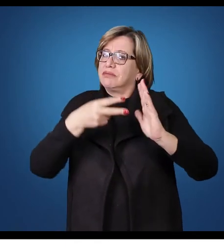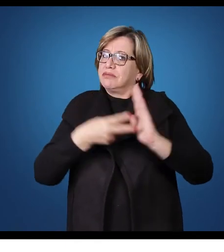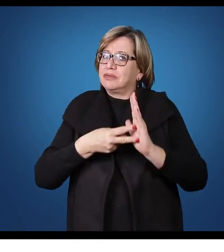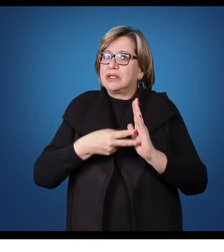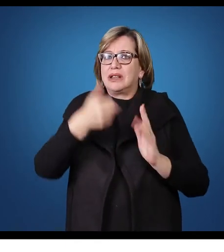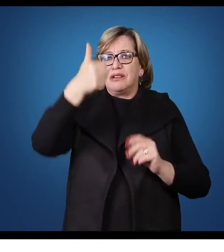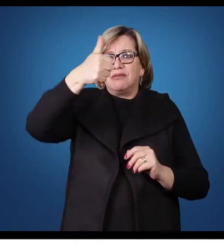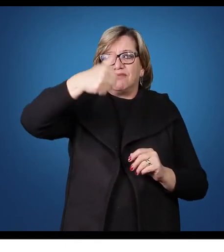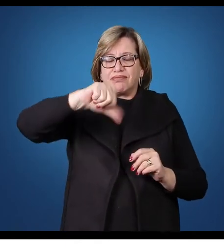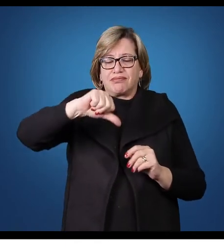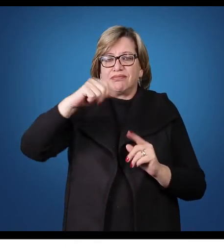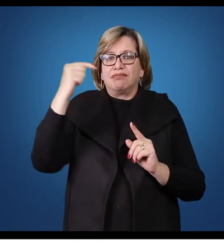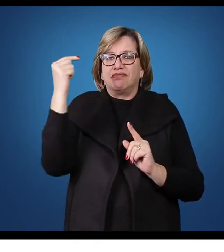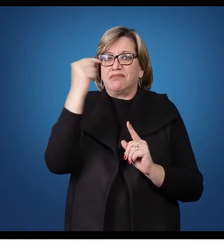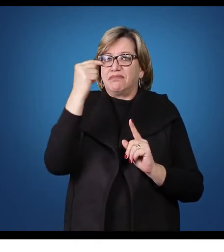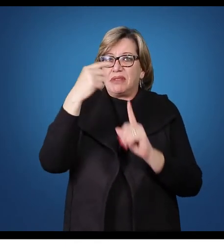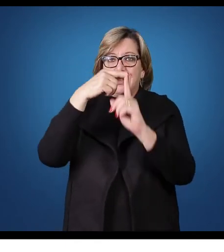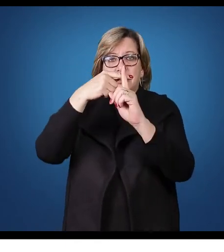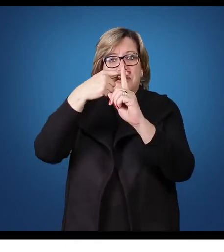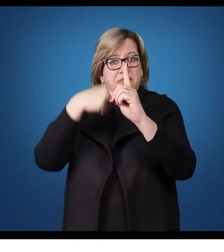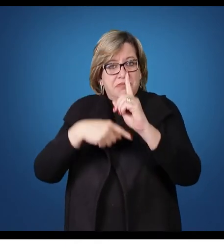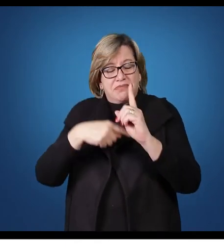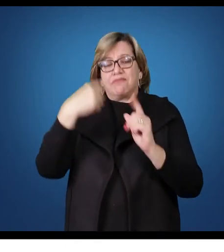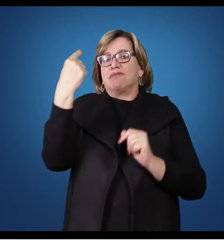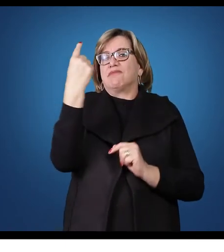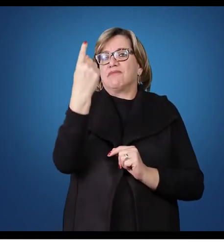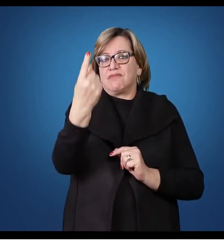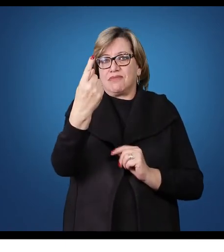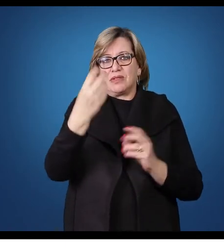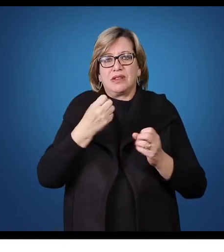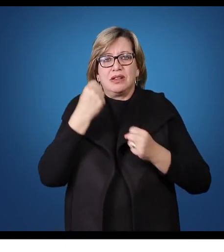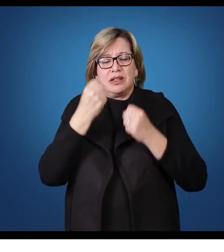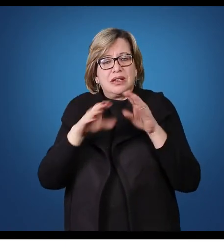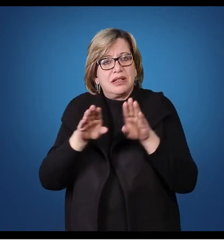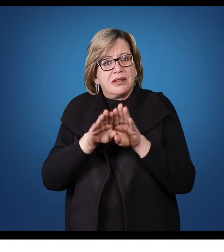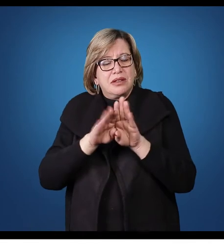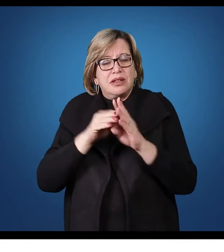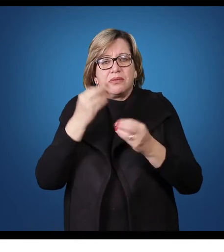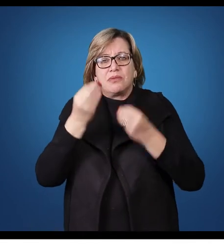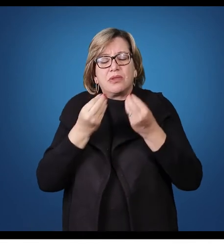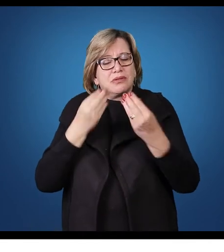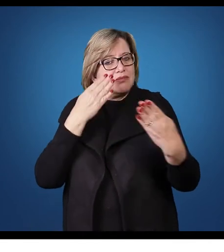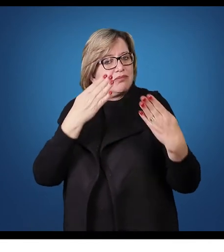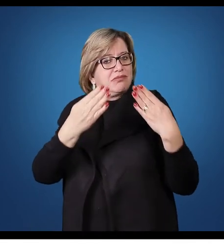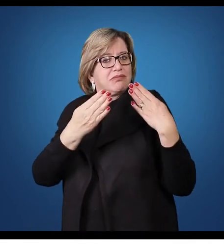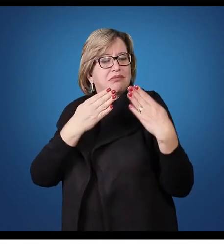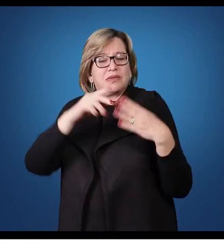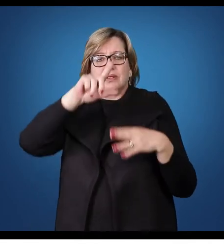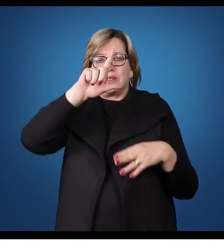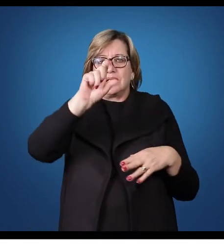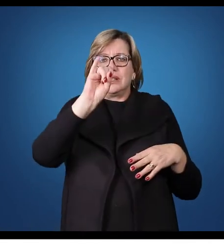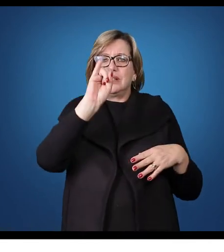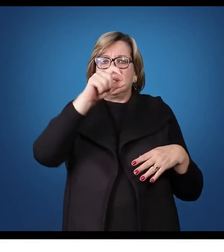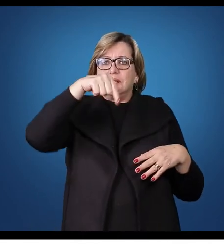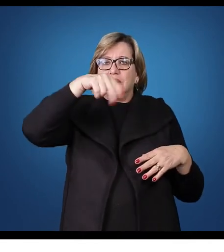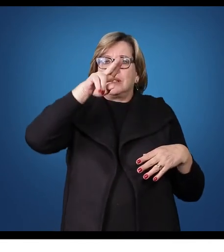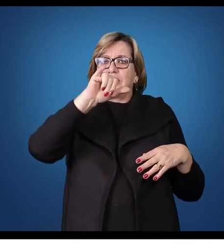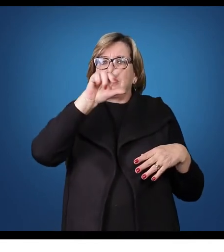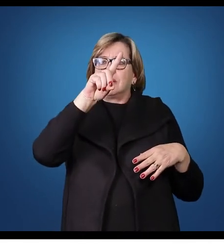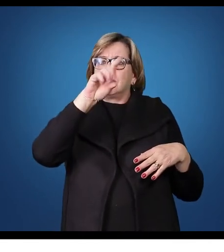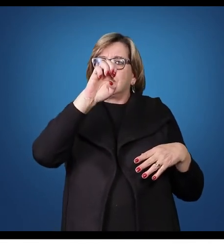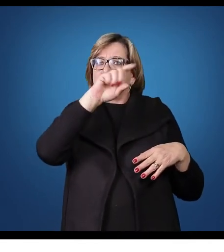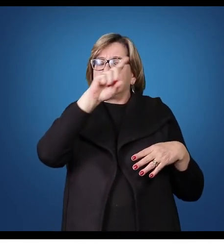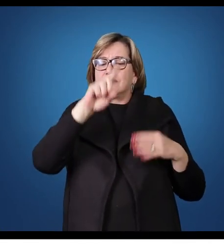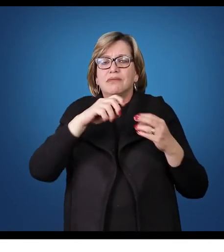um índice de liquidez abaixo de 1. E os índices de liquidez podem ser analisados de diversas formas. Desde o